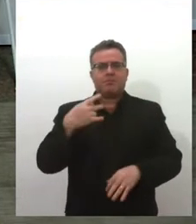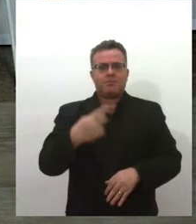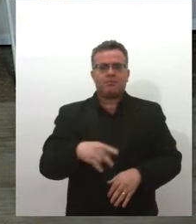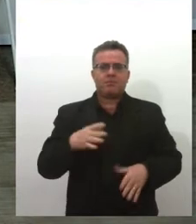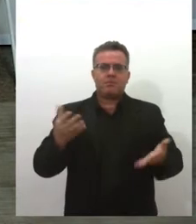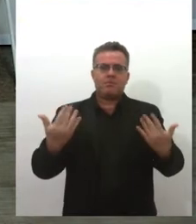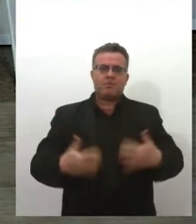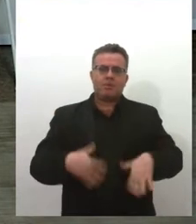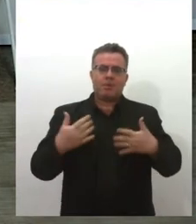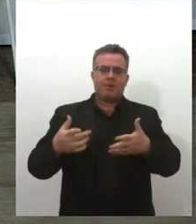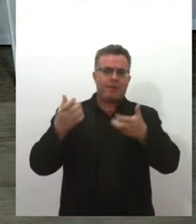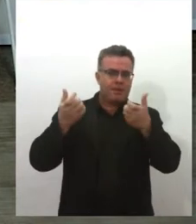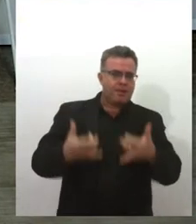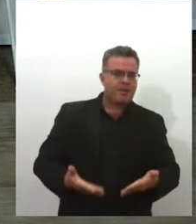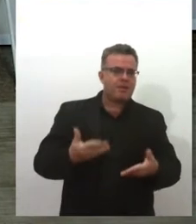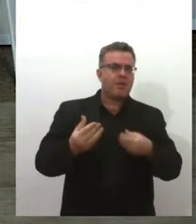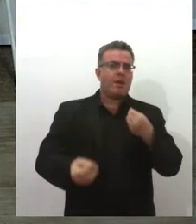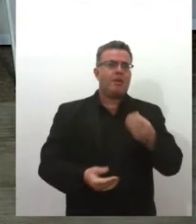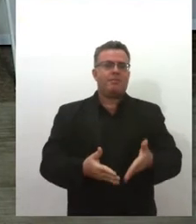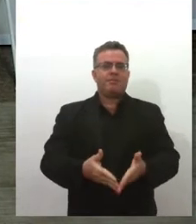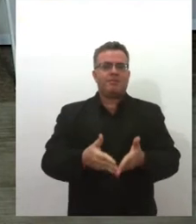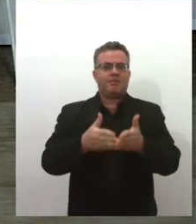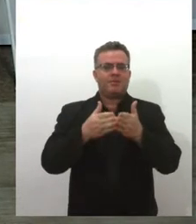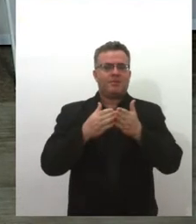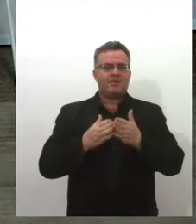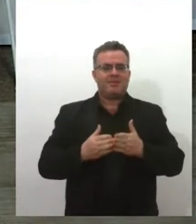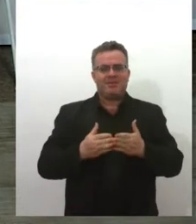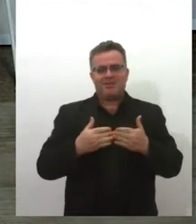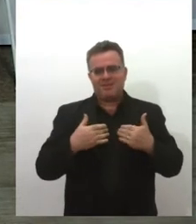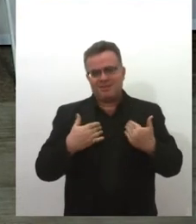a Gabriela explicar para a gente um pouquinho mais, né.